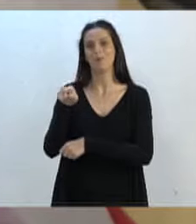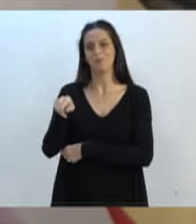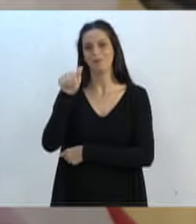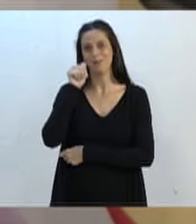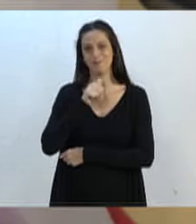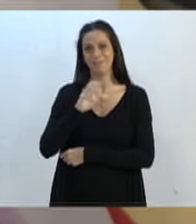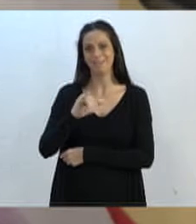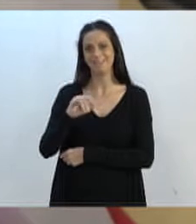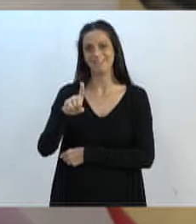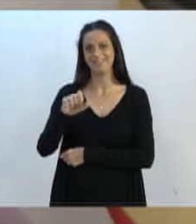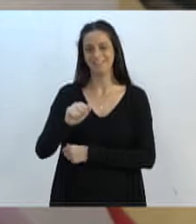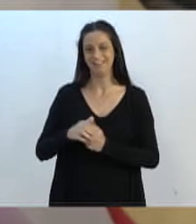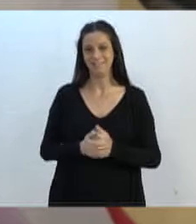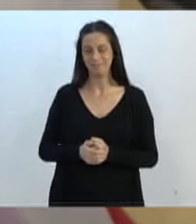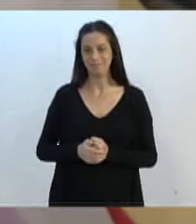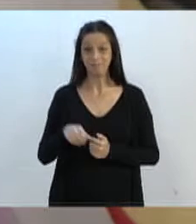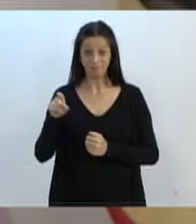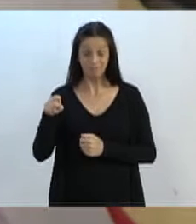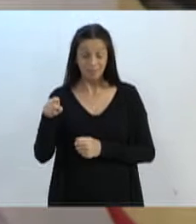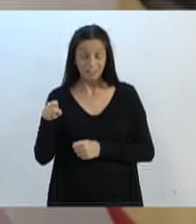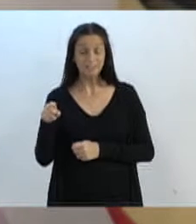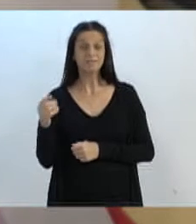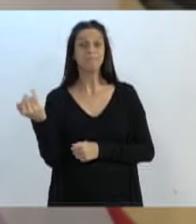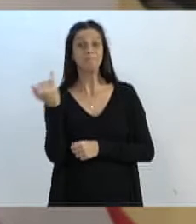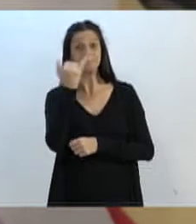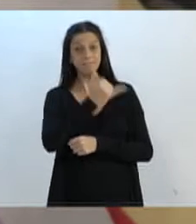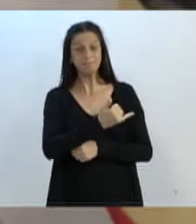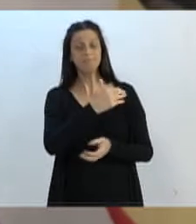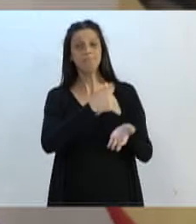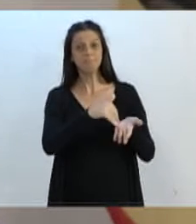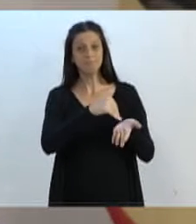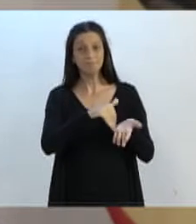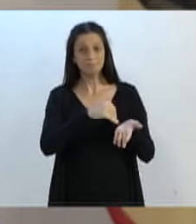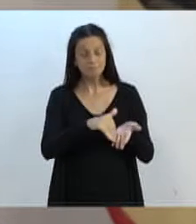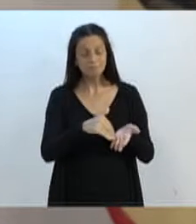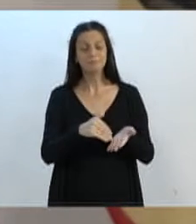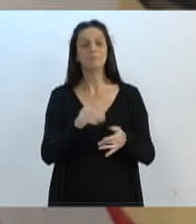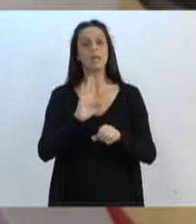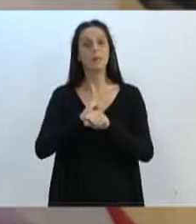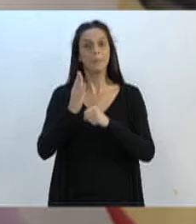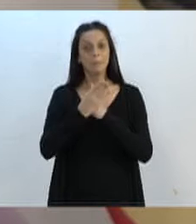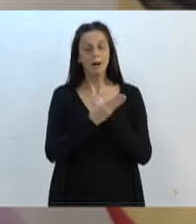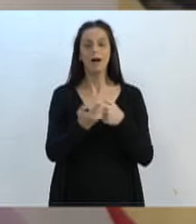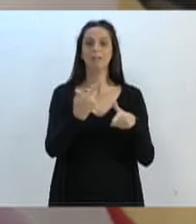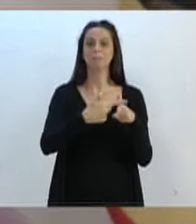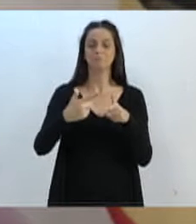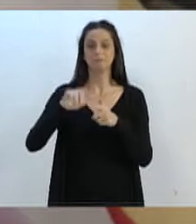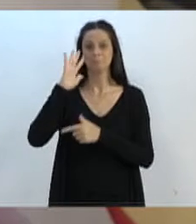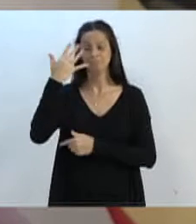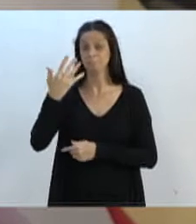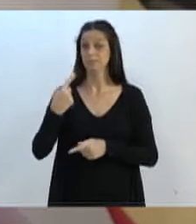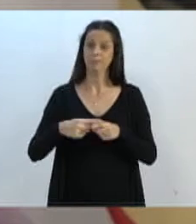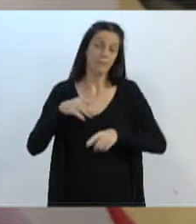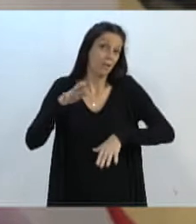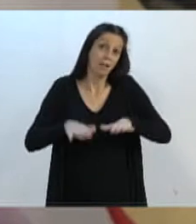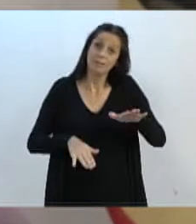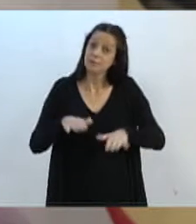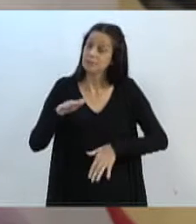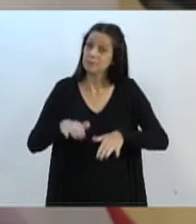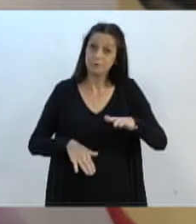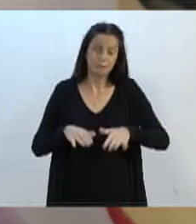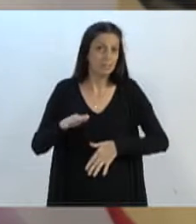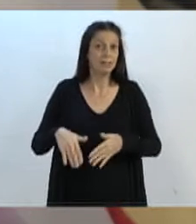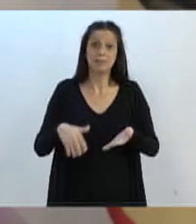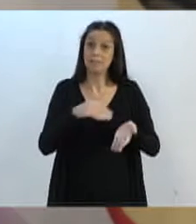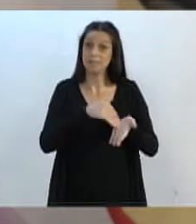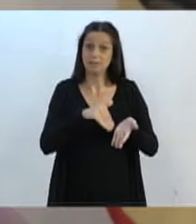encaminhamento às secretarias, para que as secretarias atendam aquilo que o bairro precisa, e que as secretarias, às vezes, não conseguem estar de rua